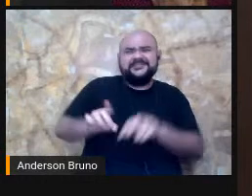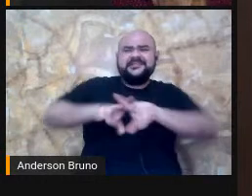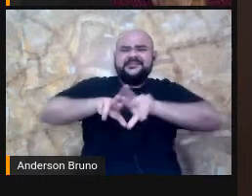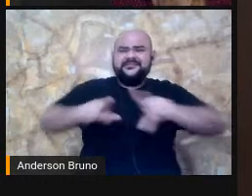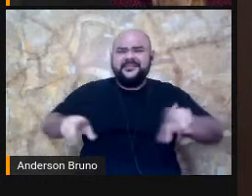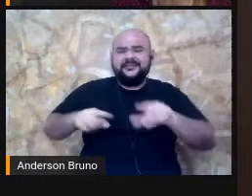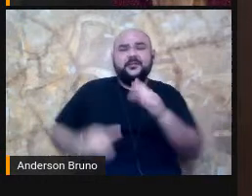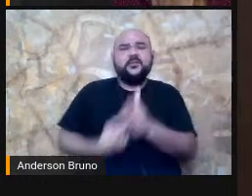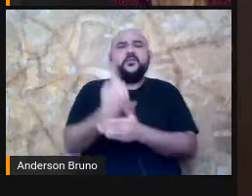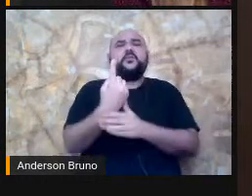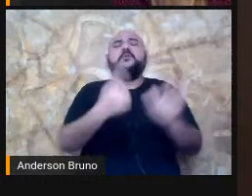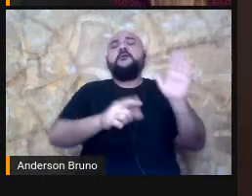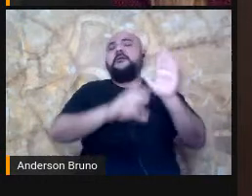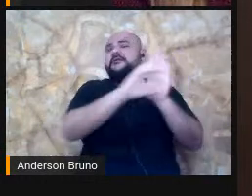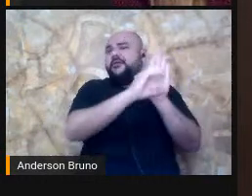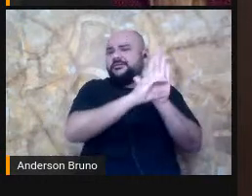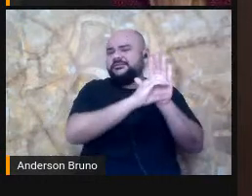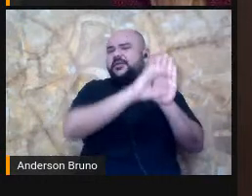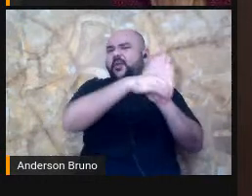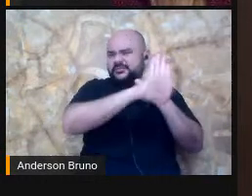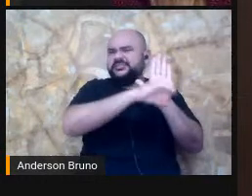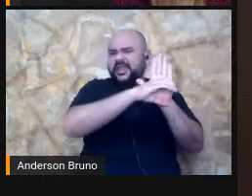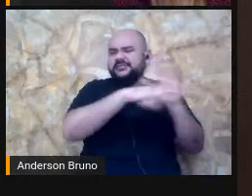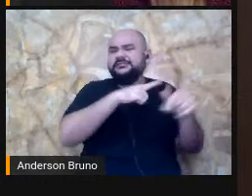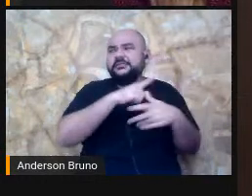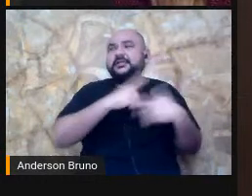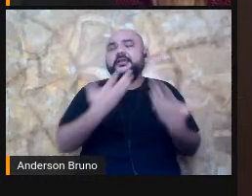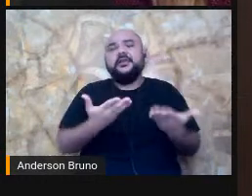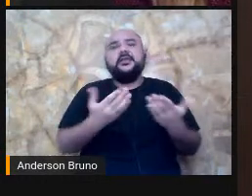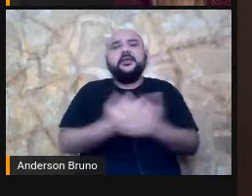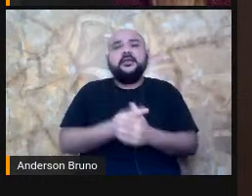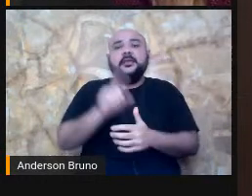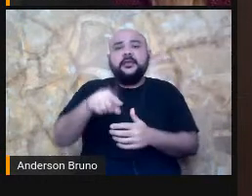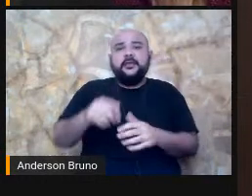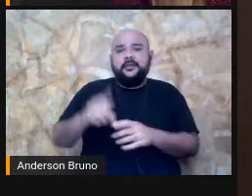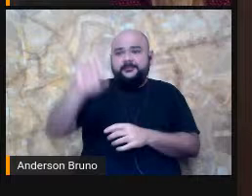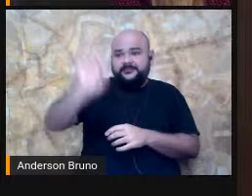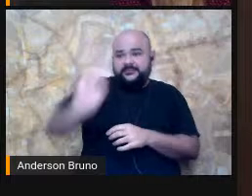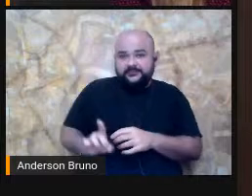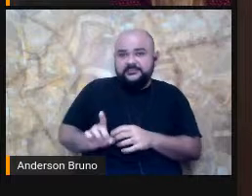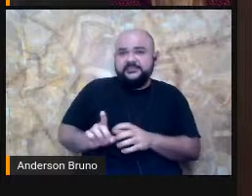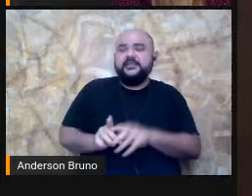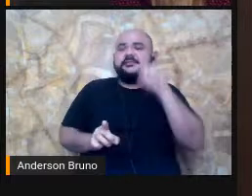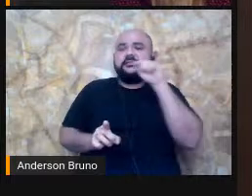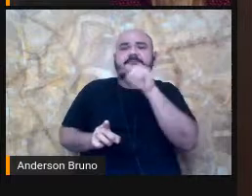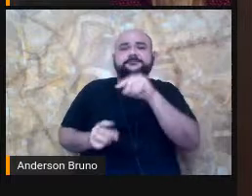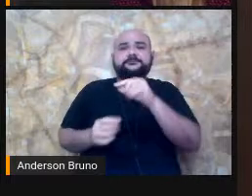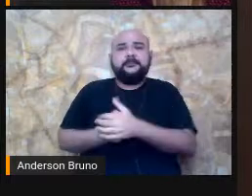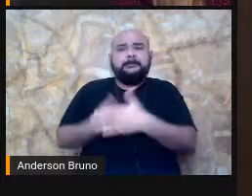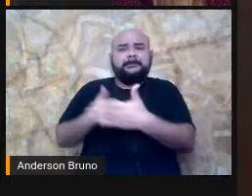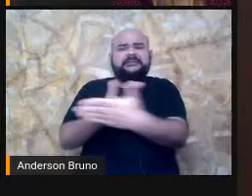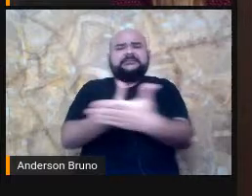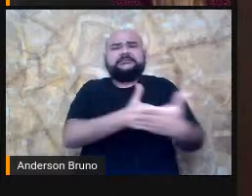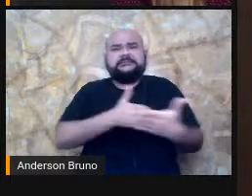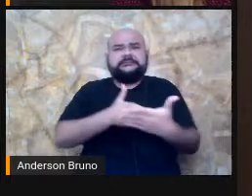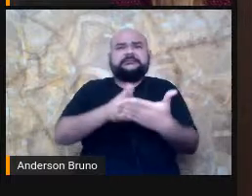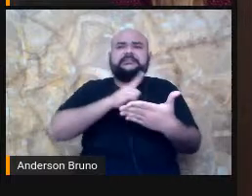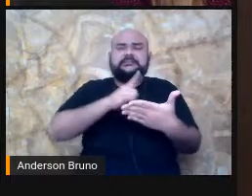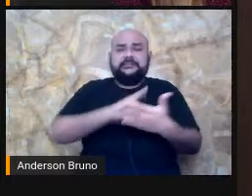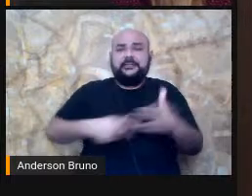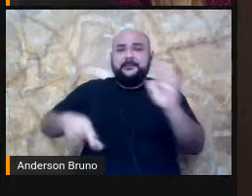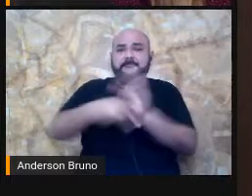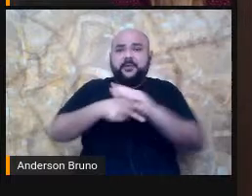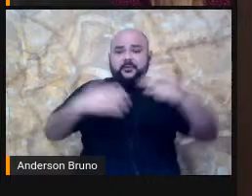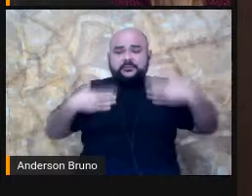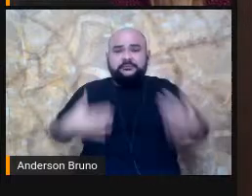conceitos que a gente tem é de que são pessoas com deficiência, aquelas com impedimentos de natureza física,